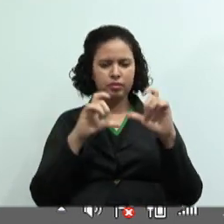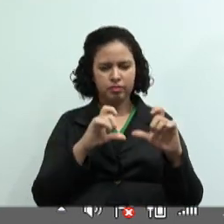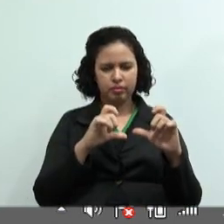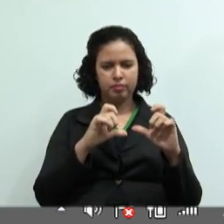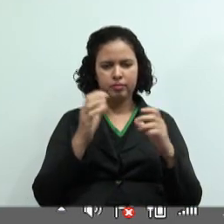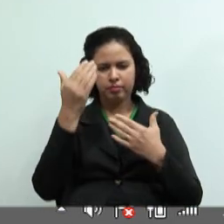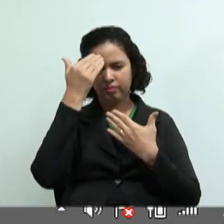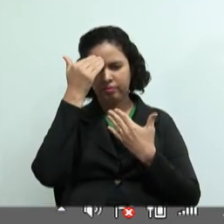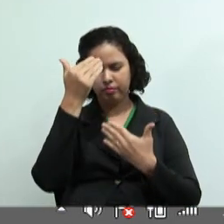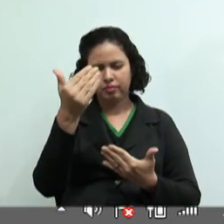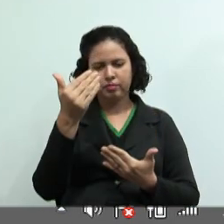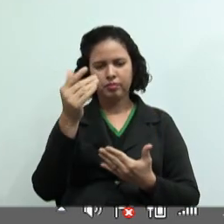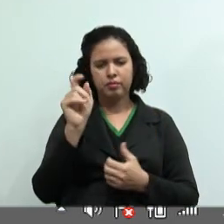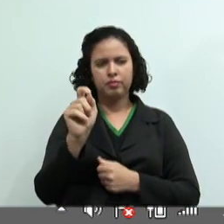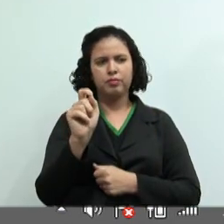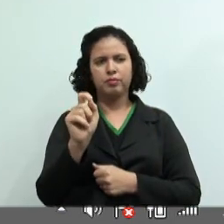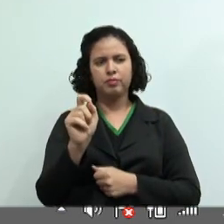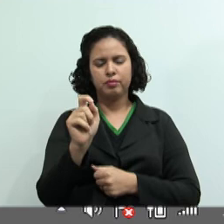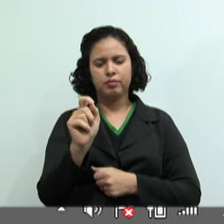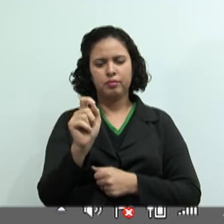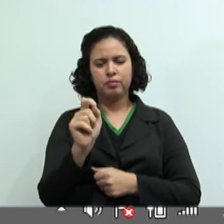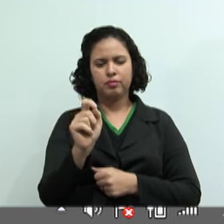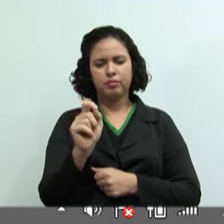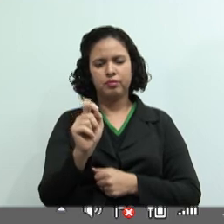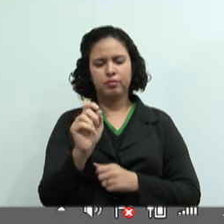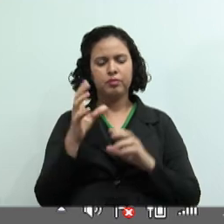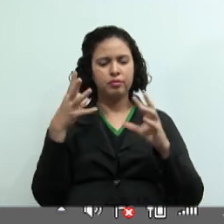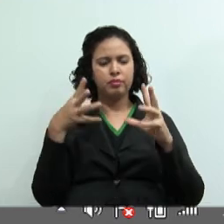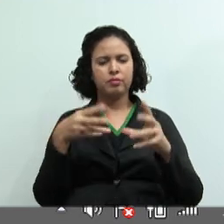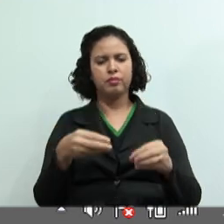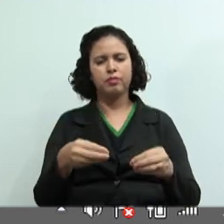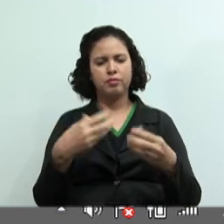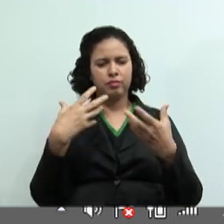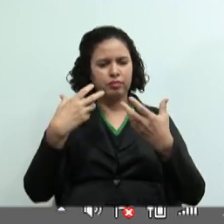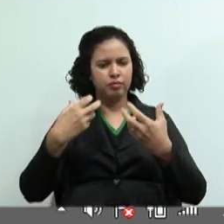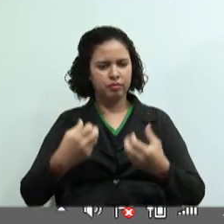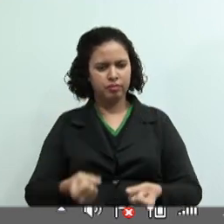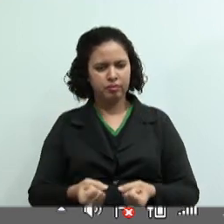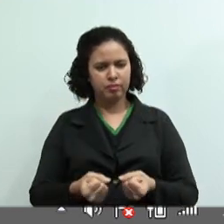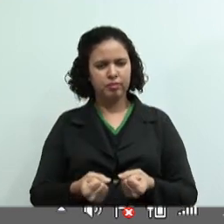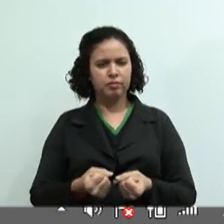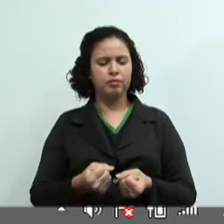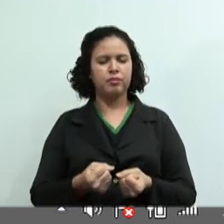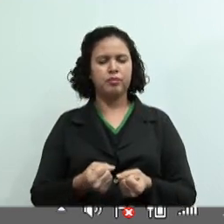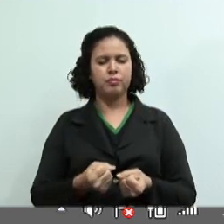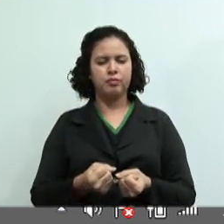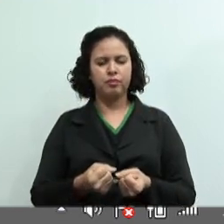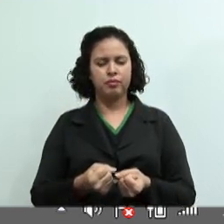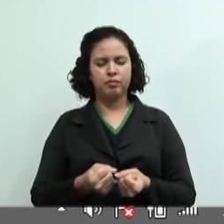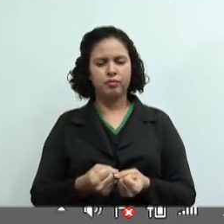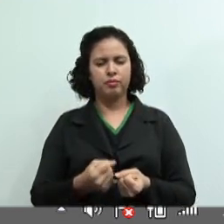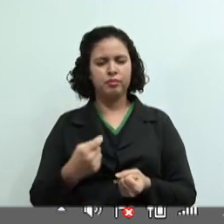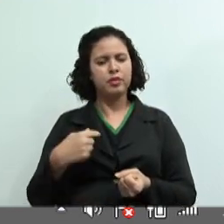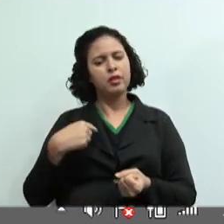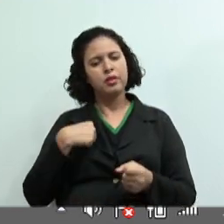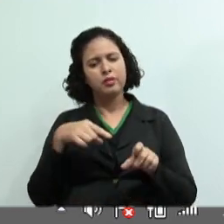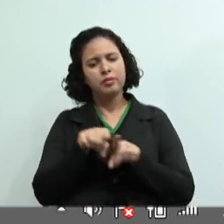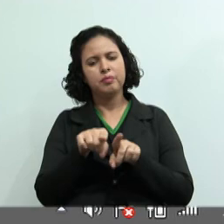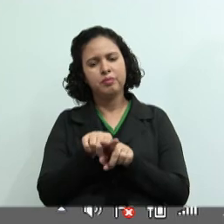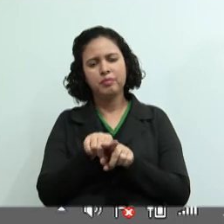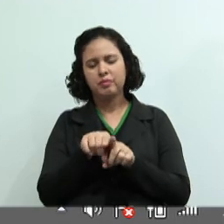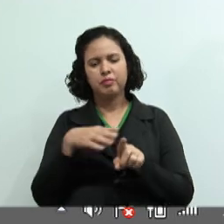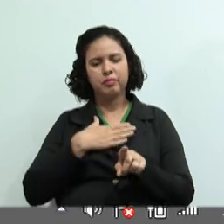eu já agradeço aqueles que tiraram foto. também não gosto muito de tirar foto, tá? Eu confesso, mas é